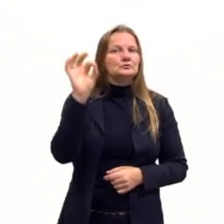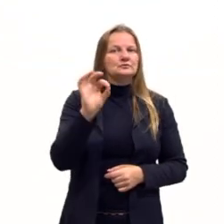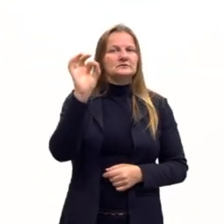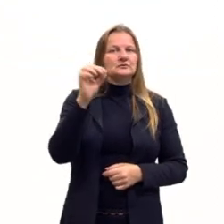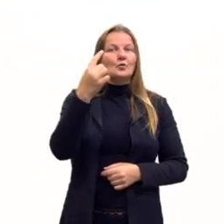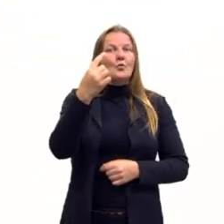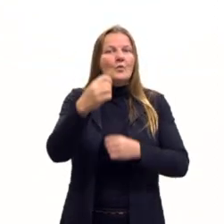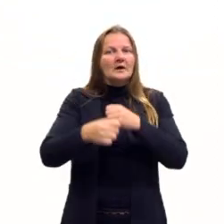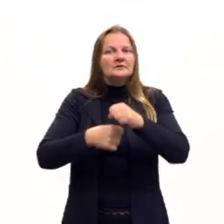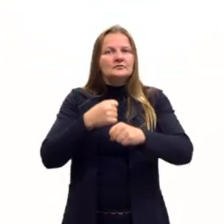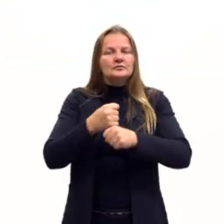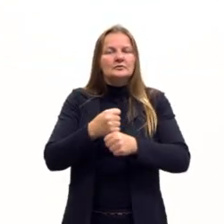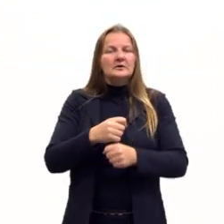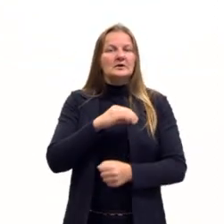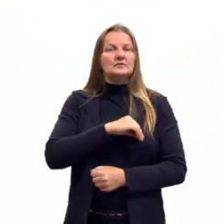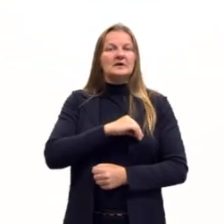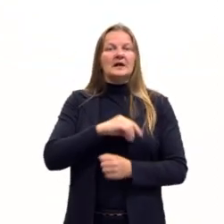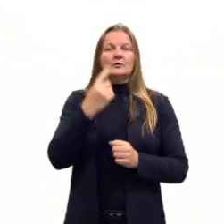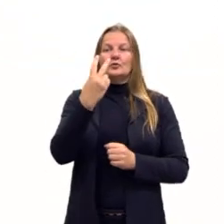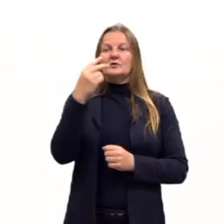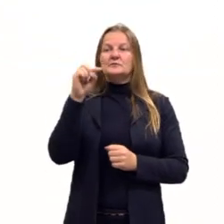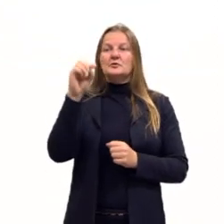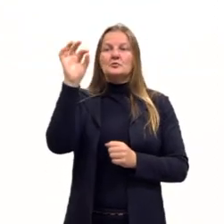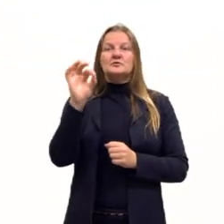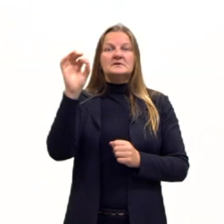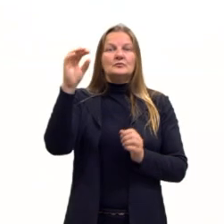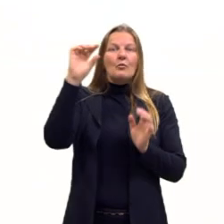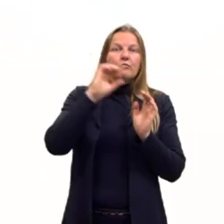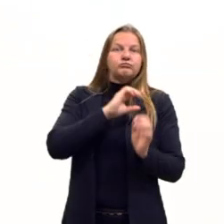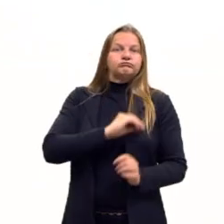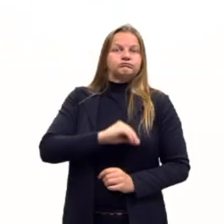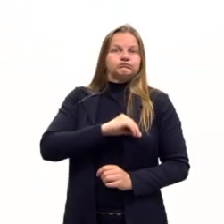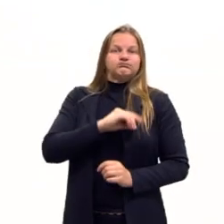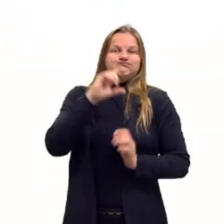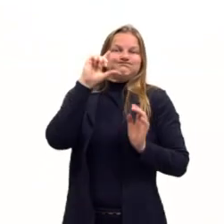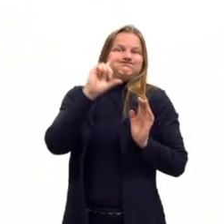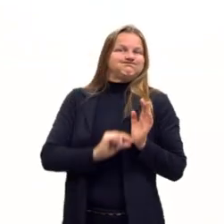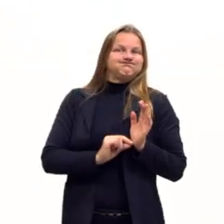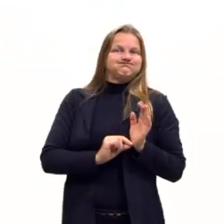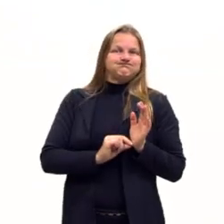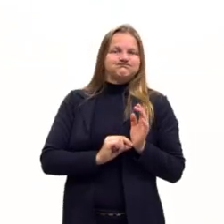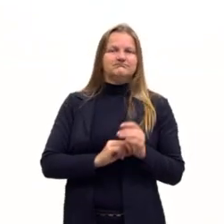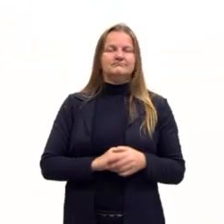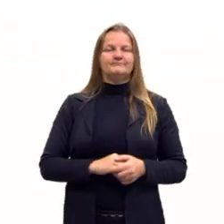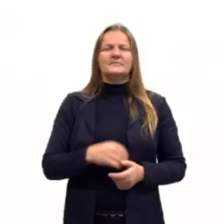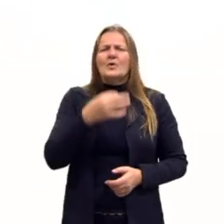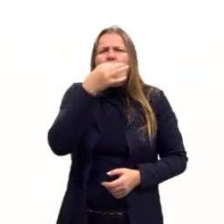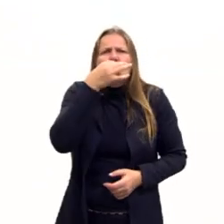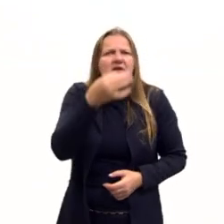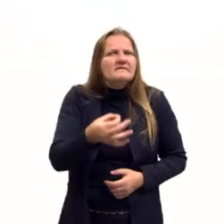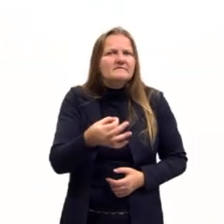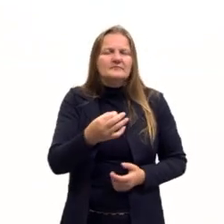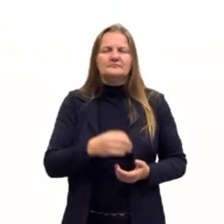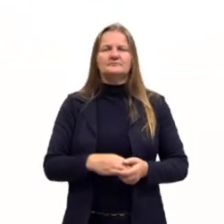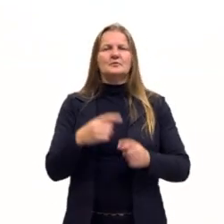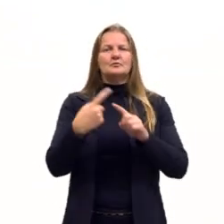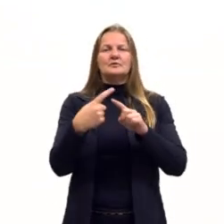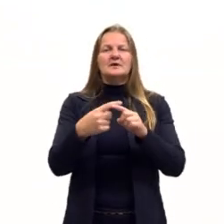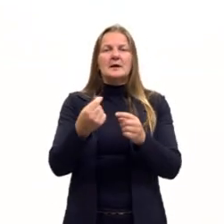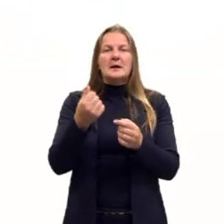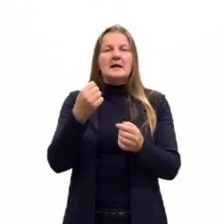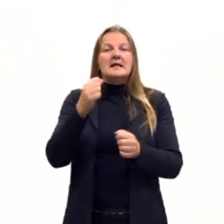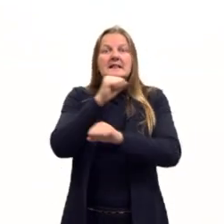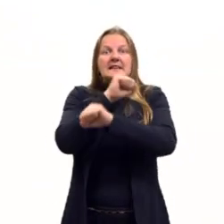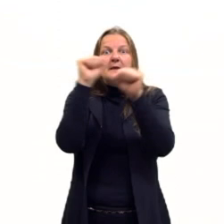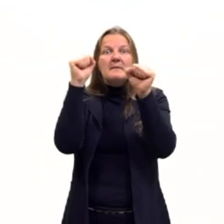tá, teu salário reduzia 2 mil por cento, era algo, assim, horroroso, né, a demarcação dos preços era de